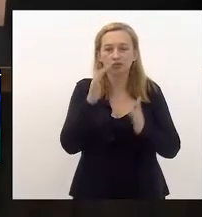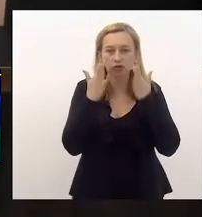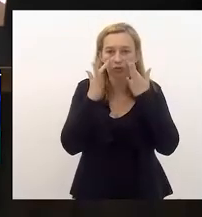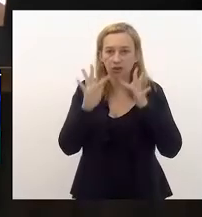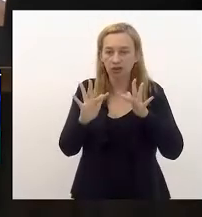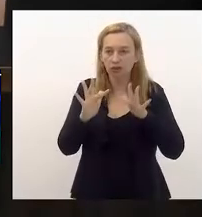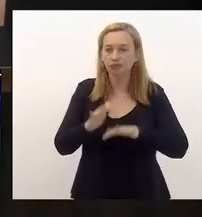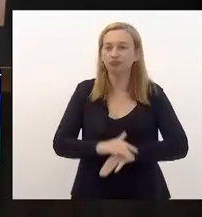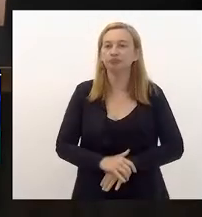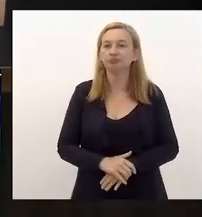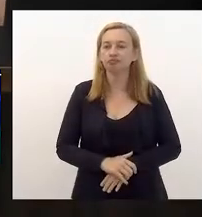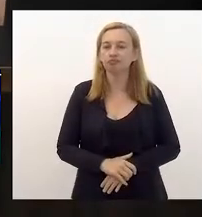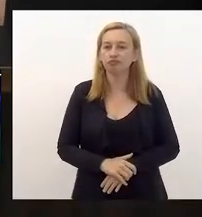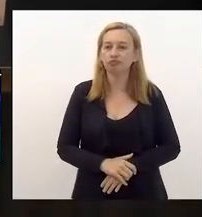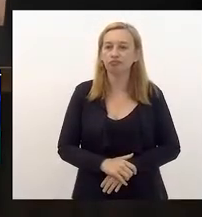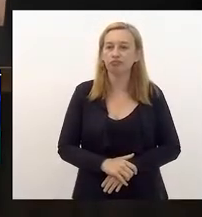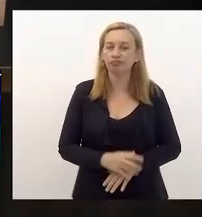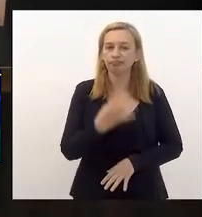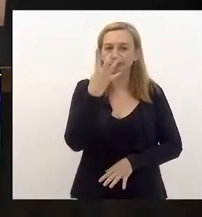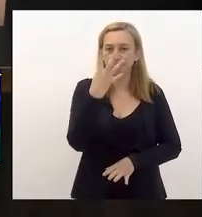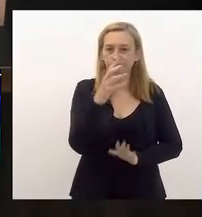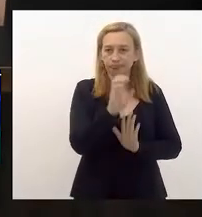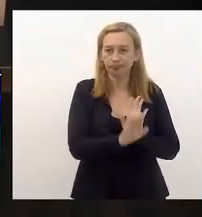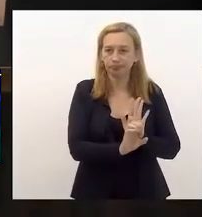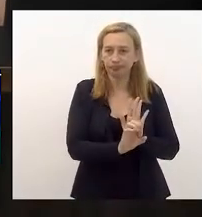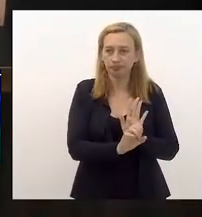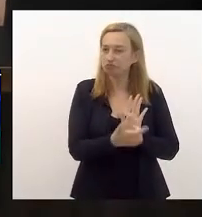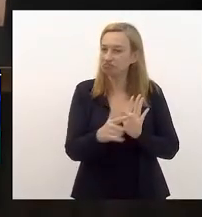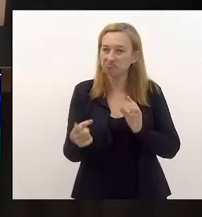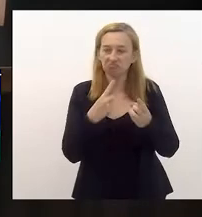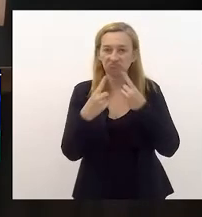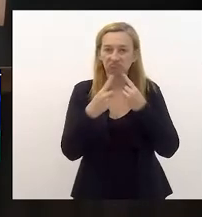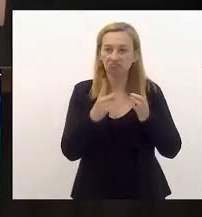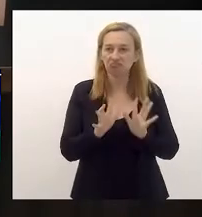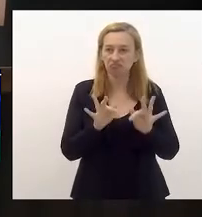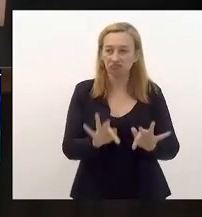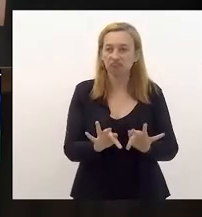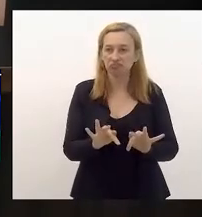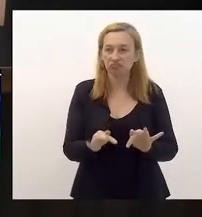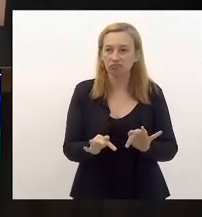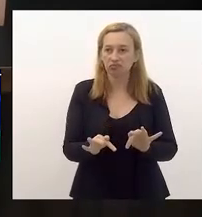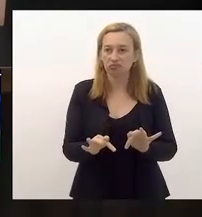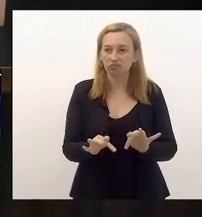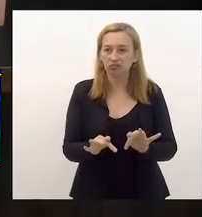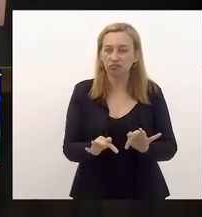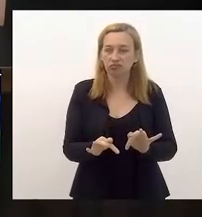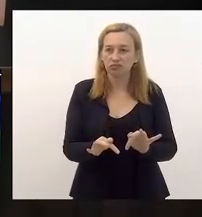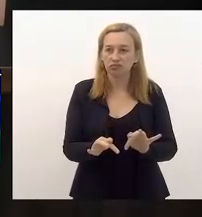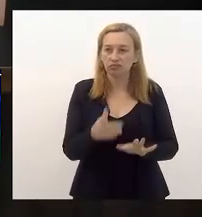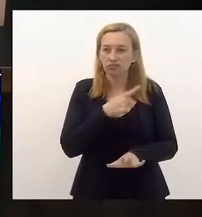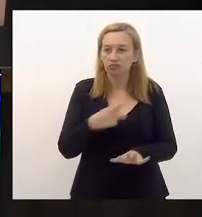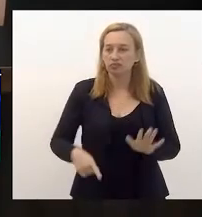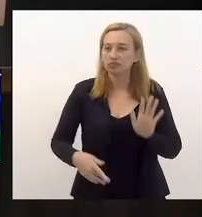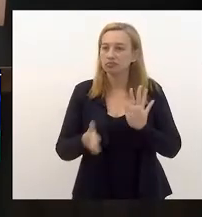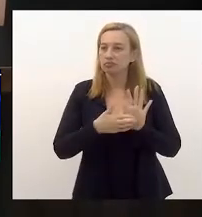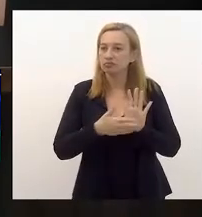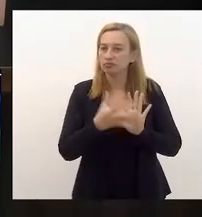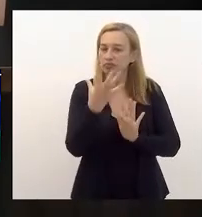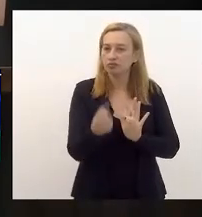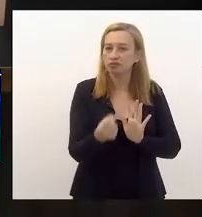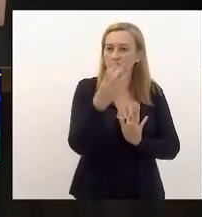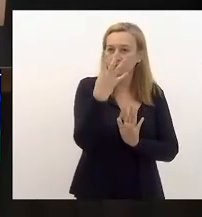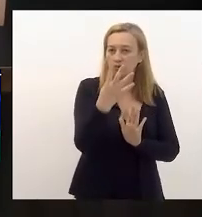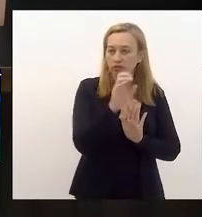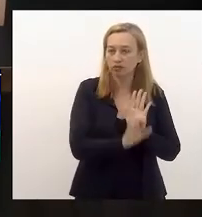atenção. Temos quatro emendas. Não havendo o que queira discutir, se é da discussão, o presidente tem proposta, recebeu quatro